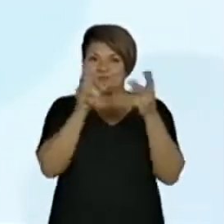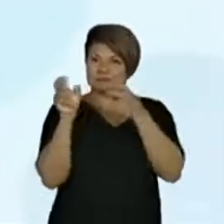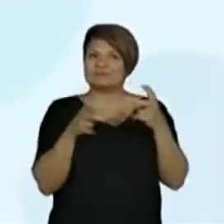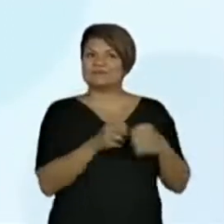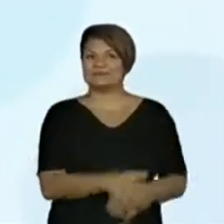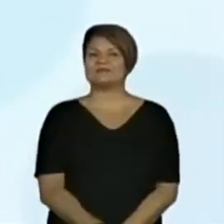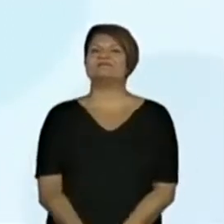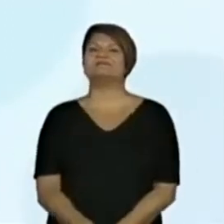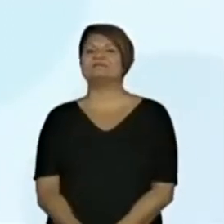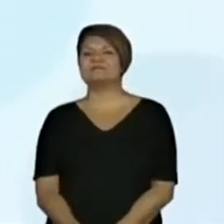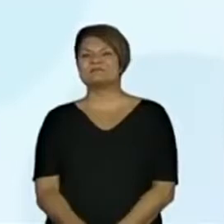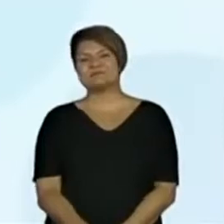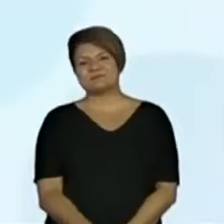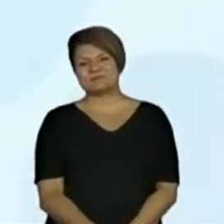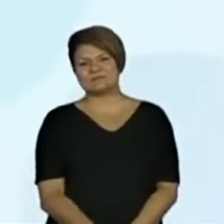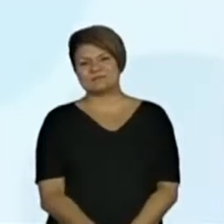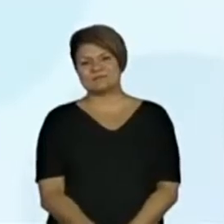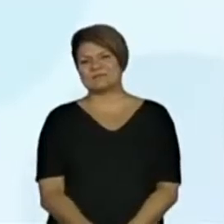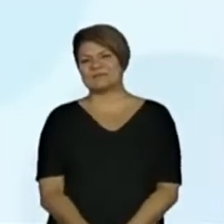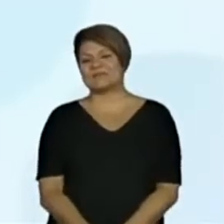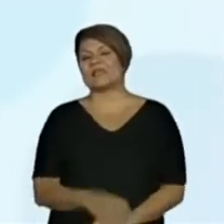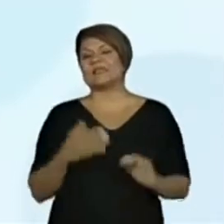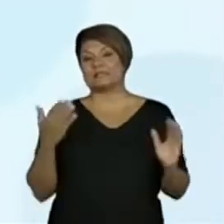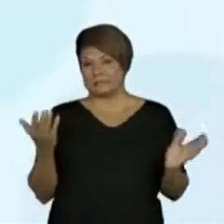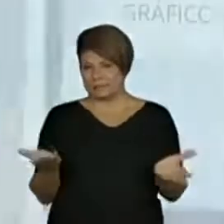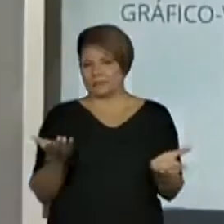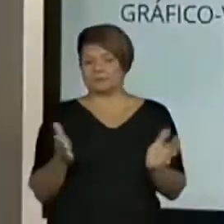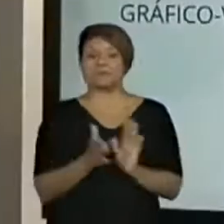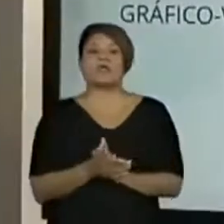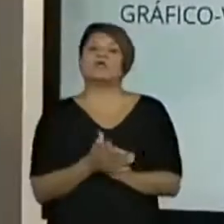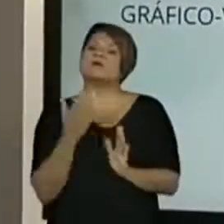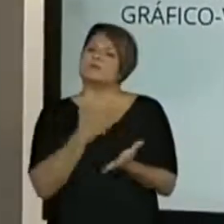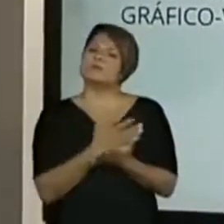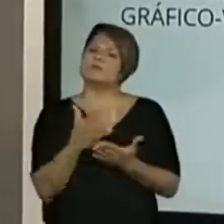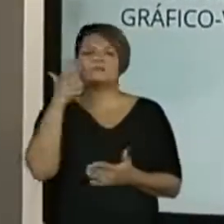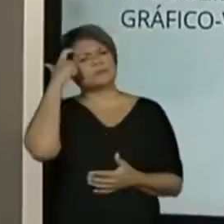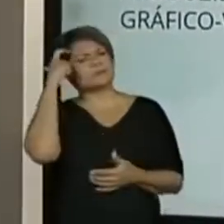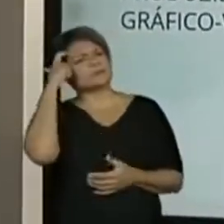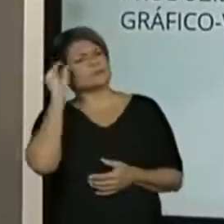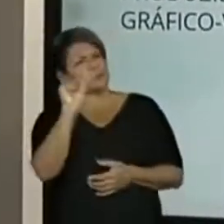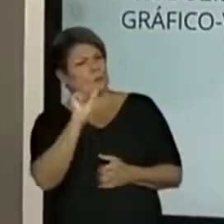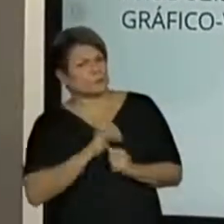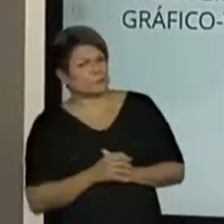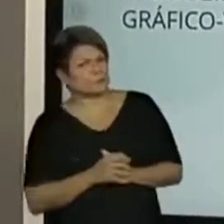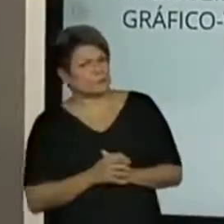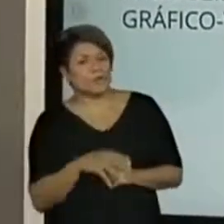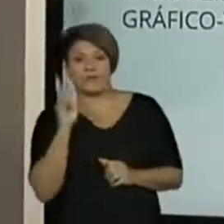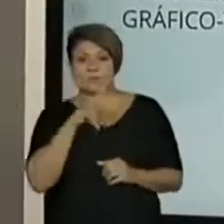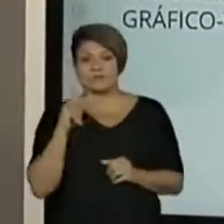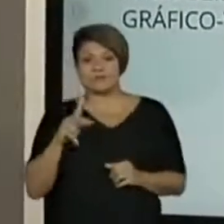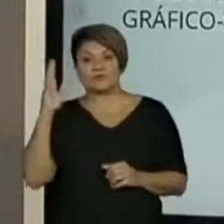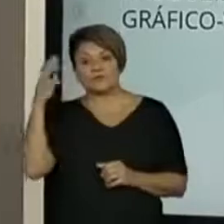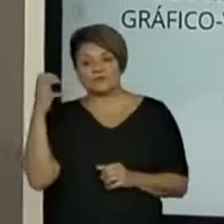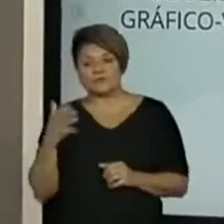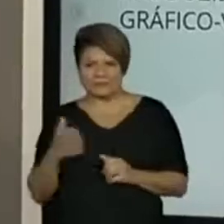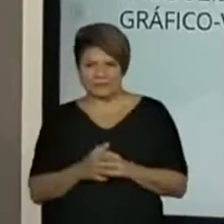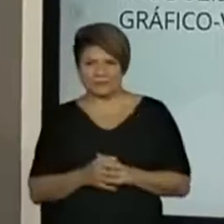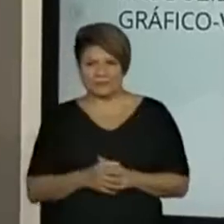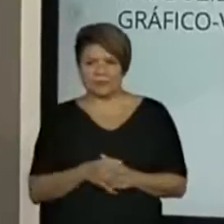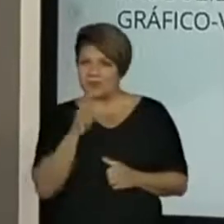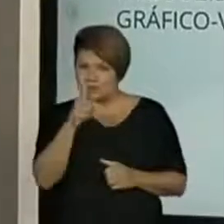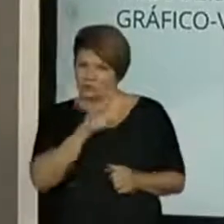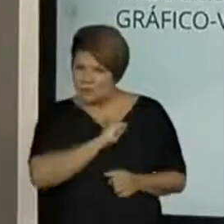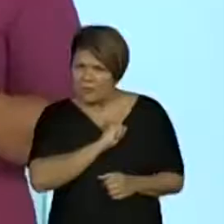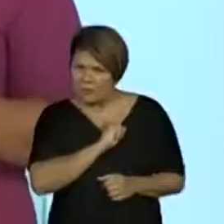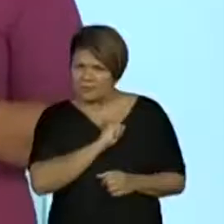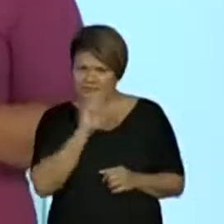engasguei agora. Muito bem, então, vamos pensar um pouquinho. Professora Viviane, você gosta de histórias em